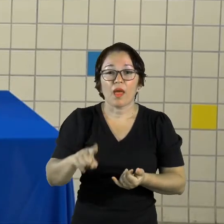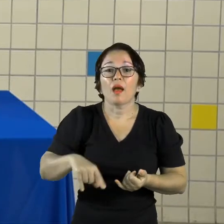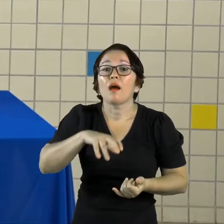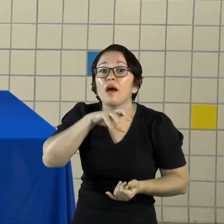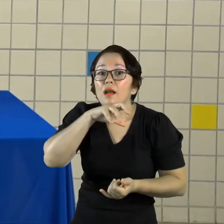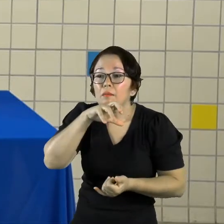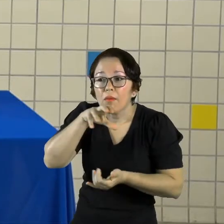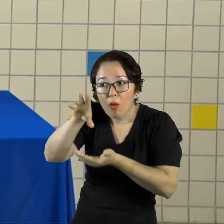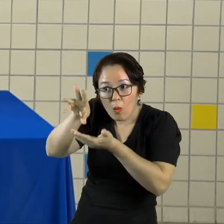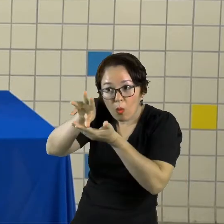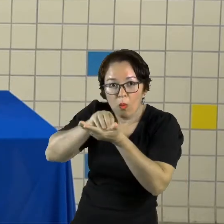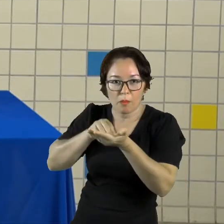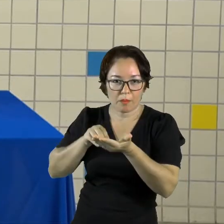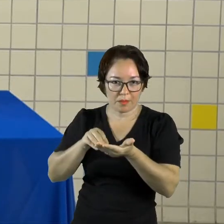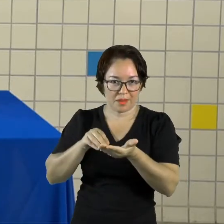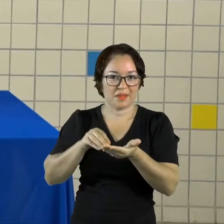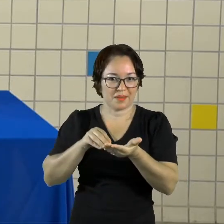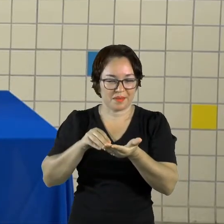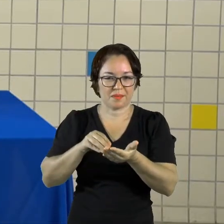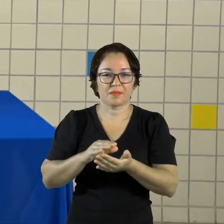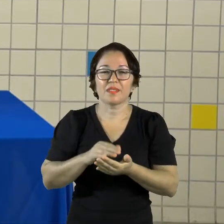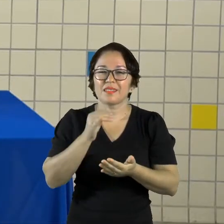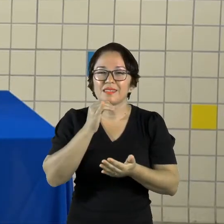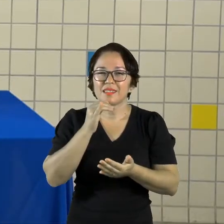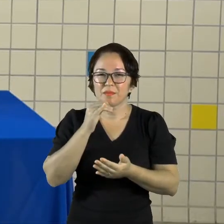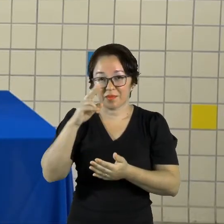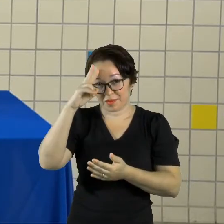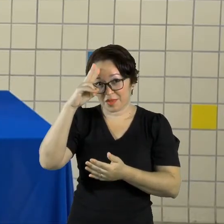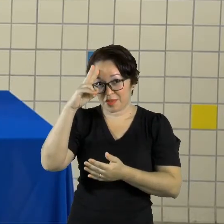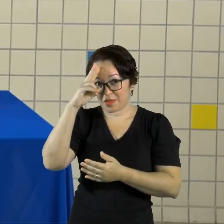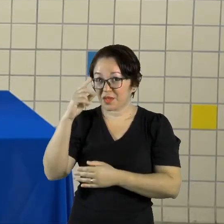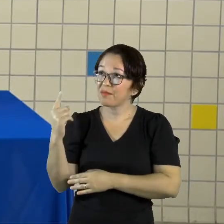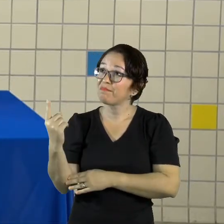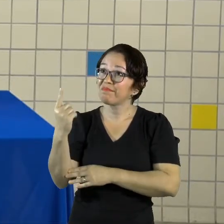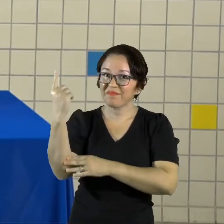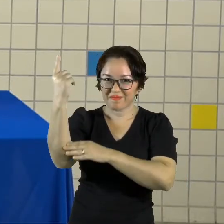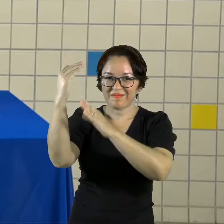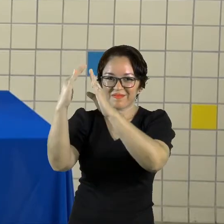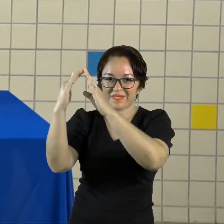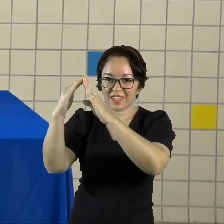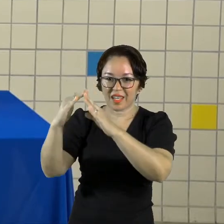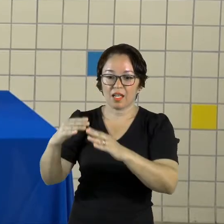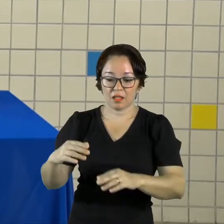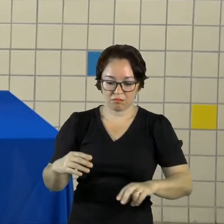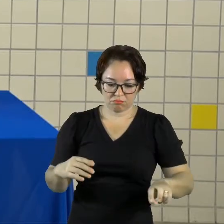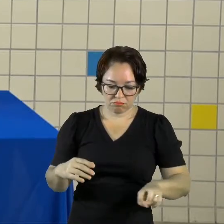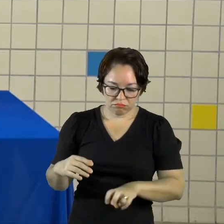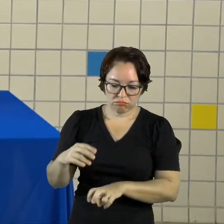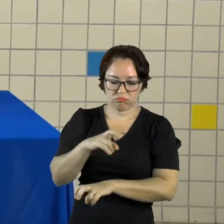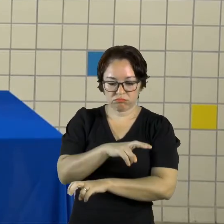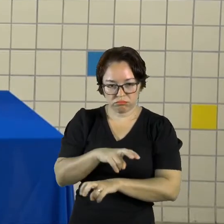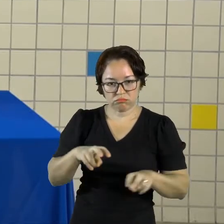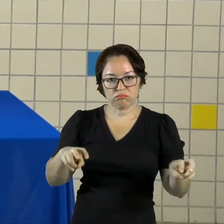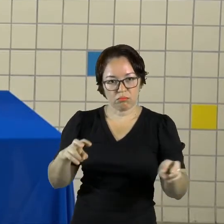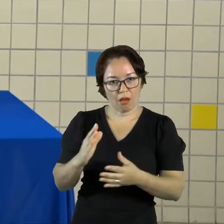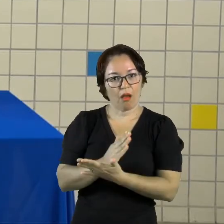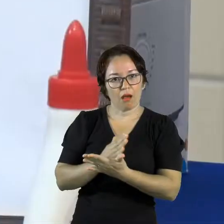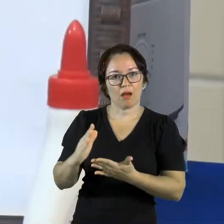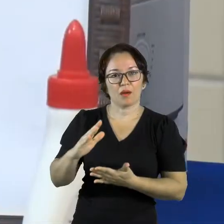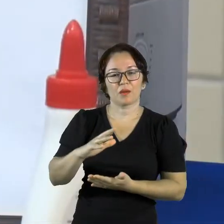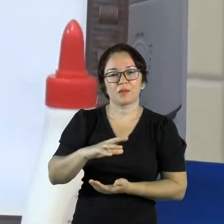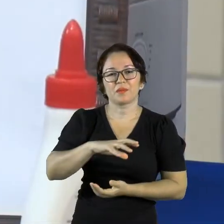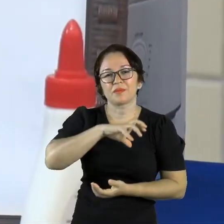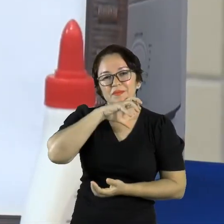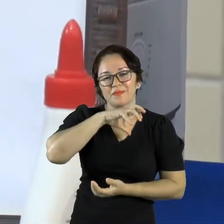Vimos que na história, bem lá no alto Aparecem alguns animais, não mesmo? Que tal então convidar a sua